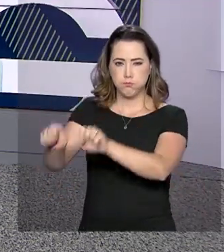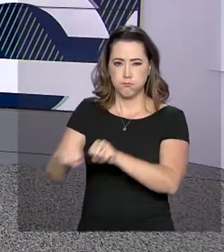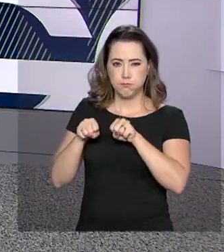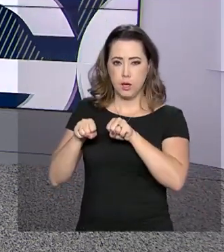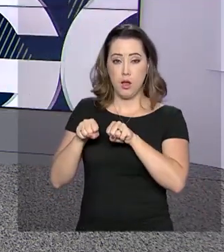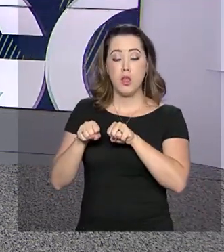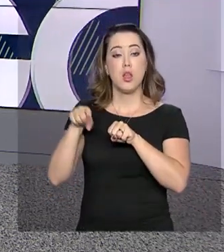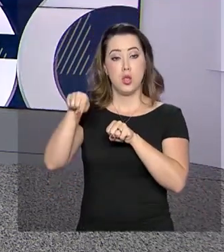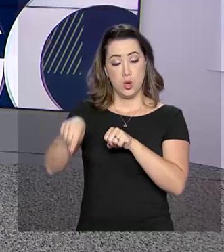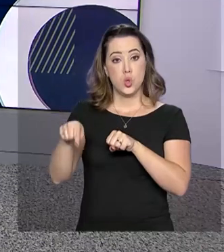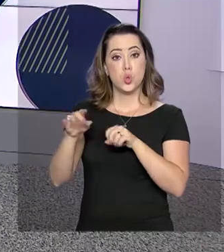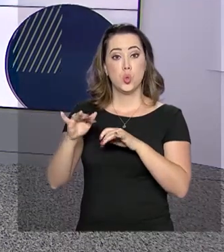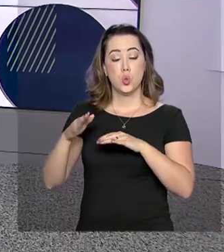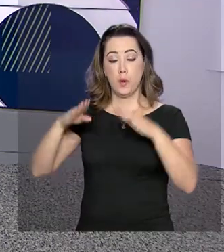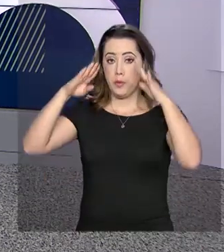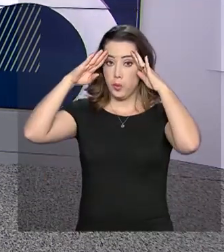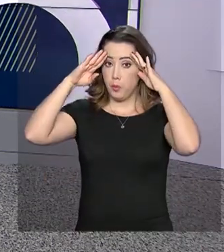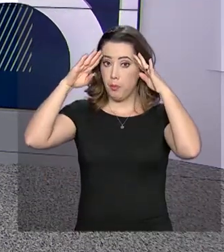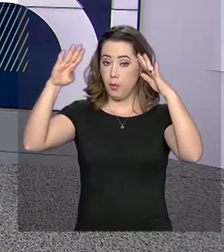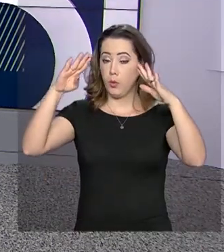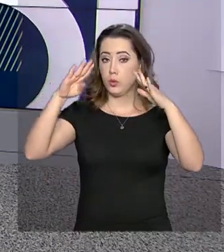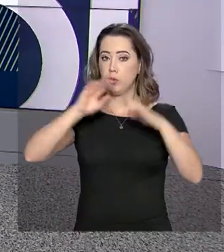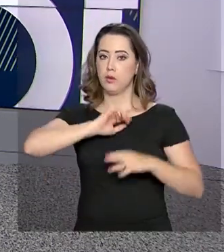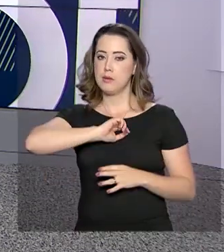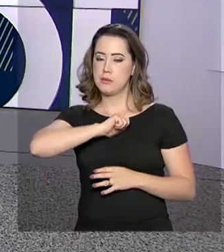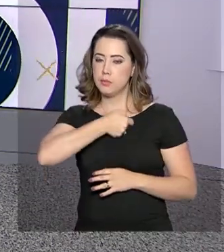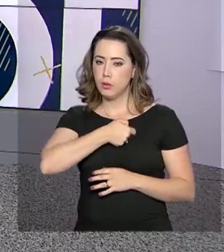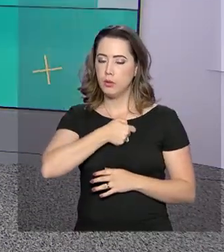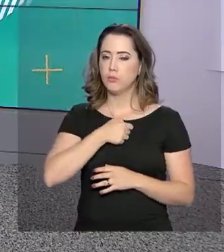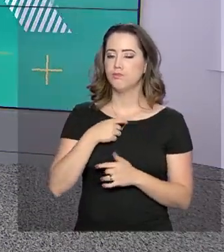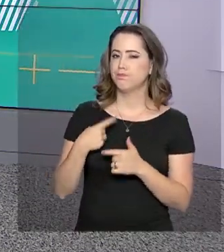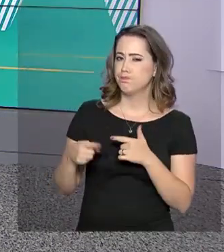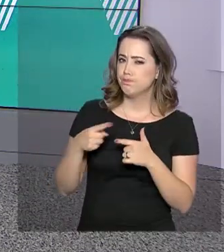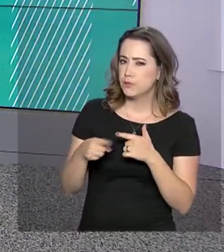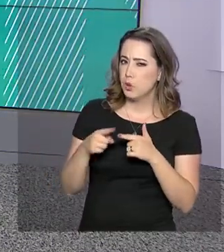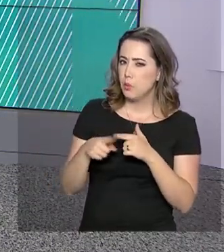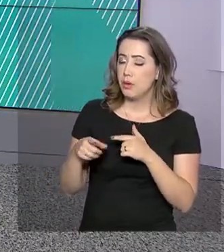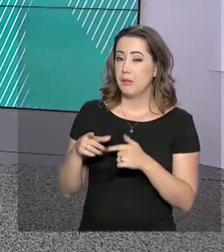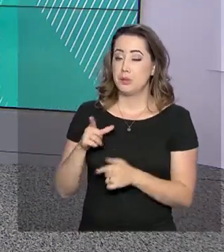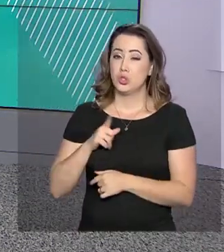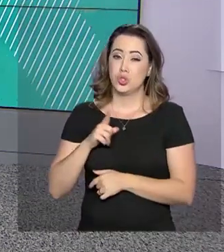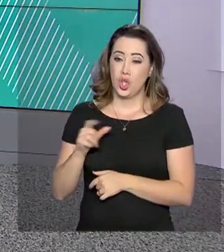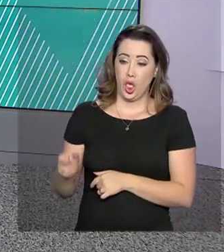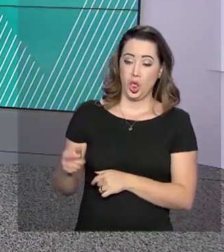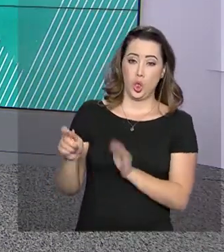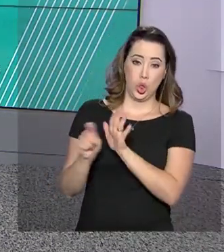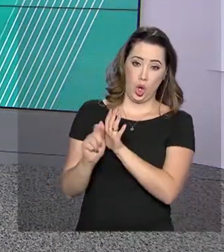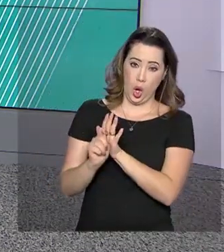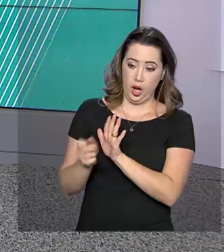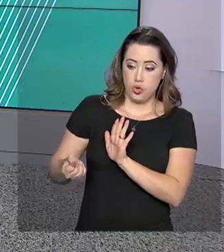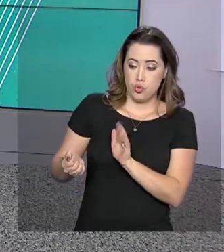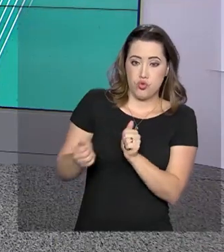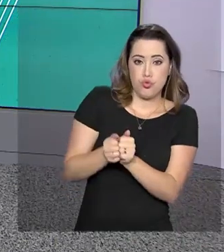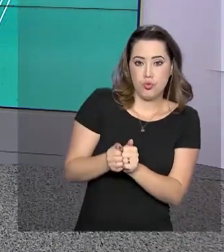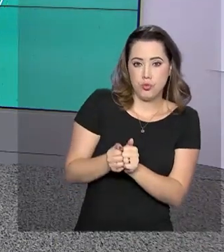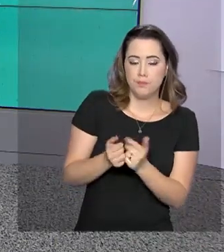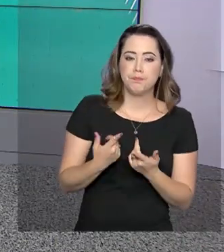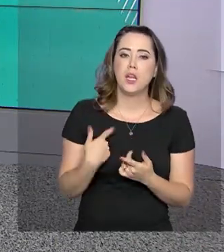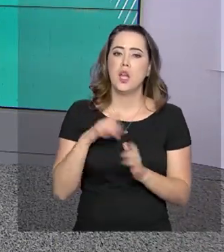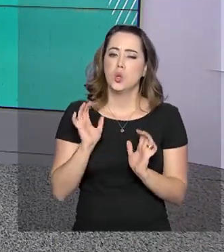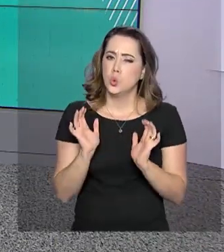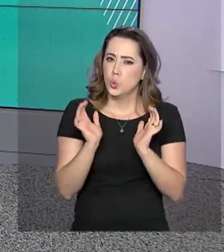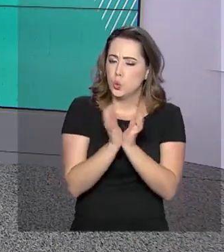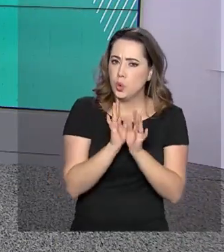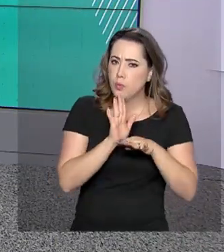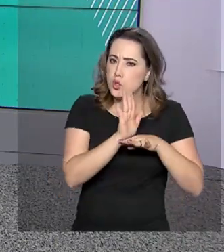Espanha, na última terça-feira, por suspeita de envolvimento no transporte de drogas. Ele estava na equipe de apoio da